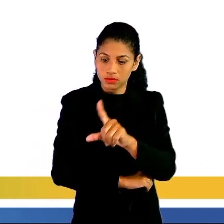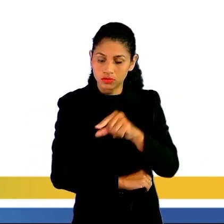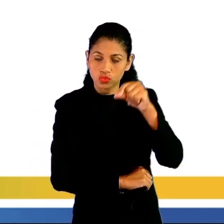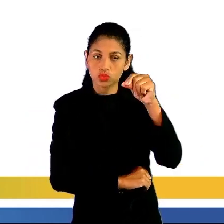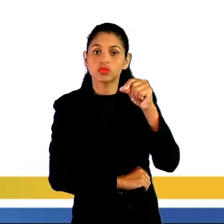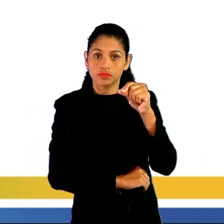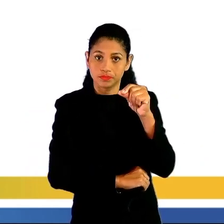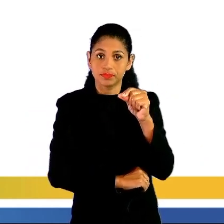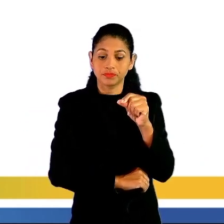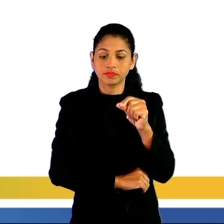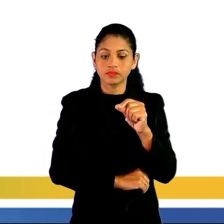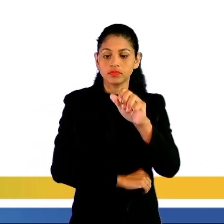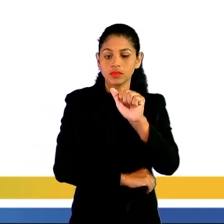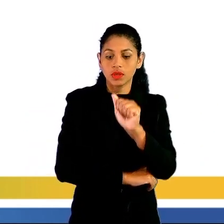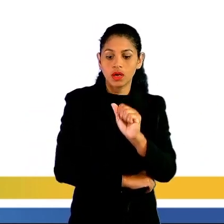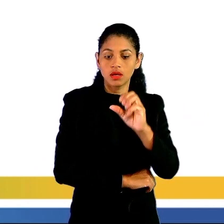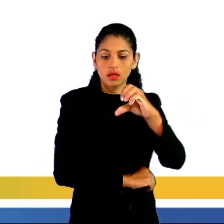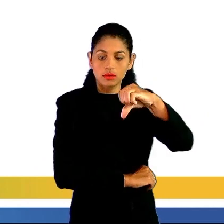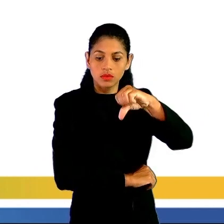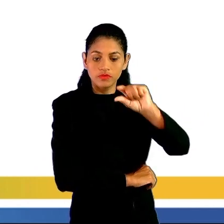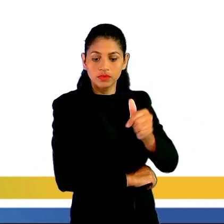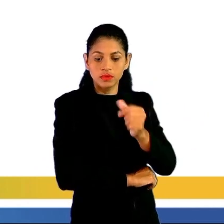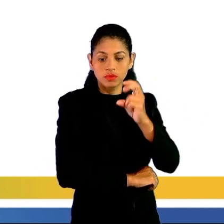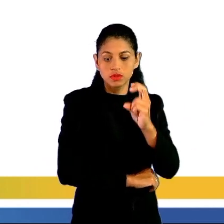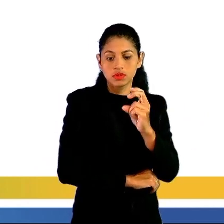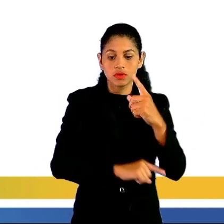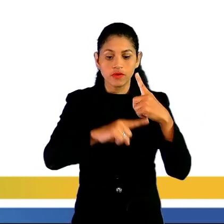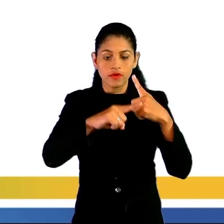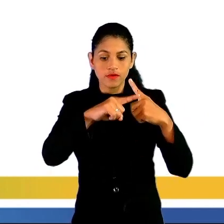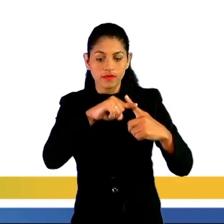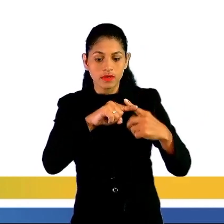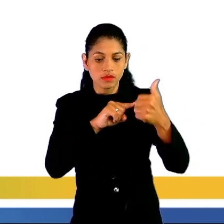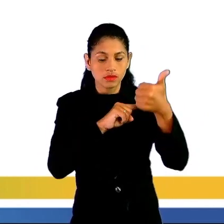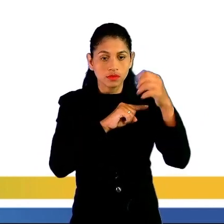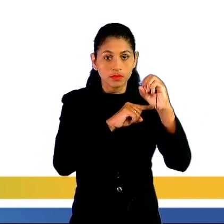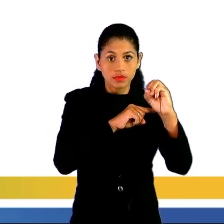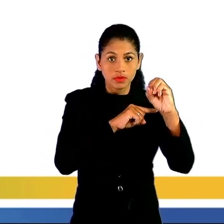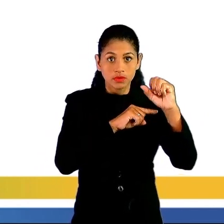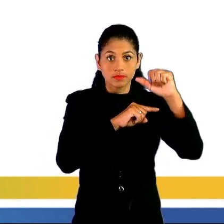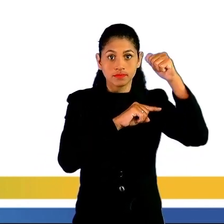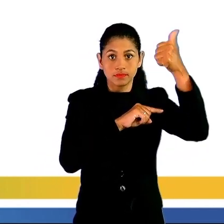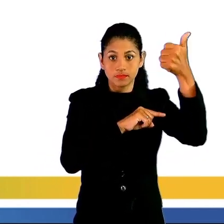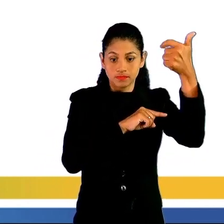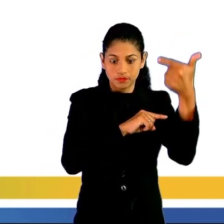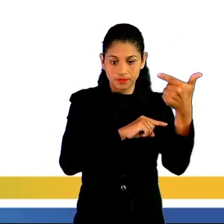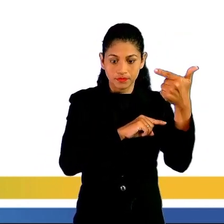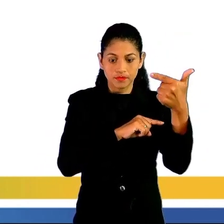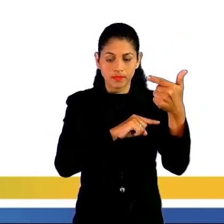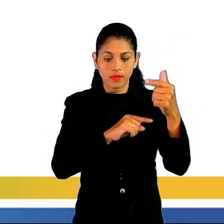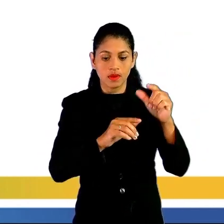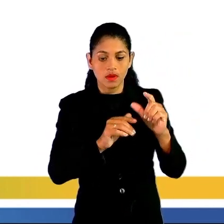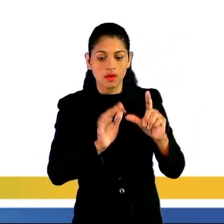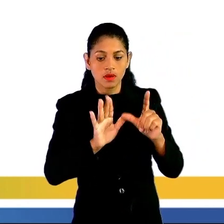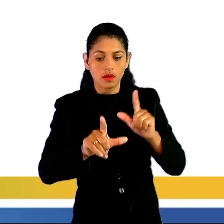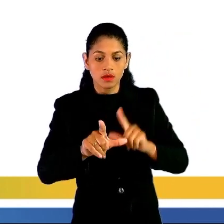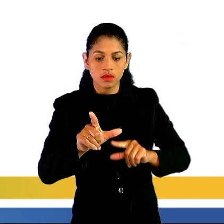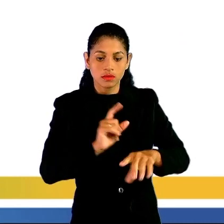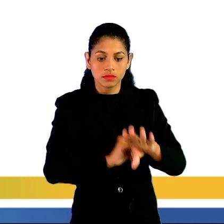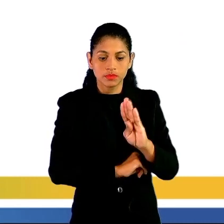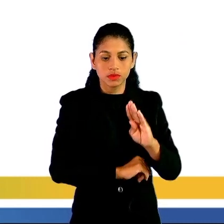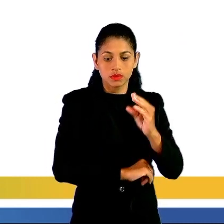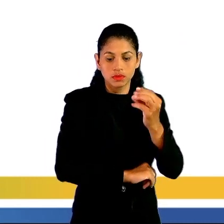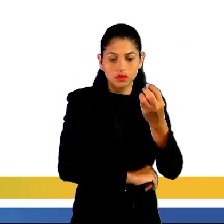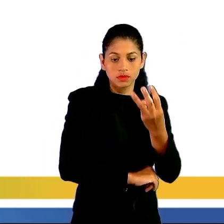onde nós temos a alternativa A, 9,5 vezes 10 elevado à décima segunda potência. Alternativa B, 38